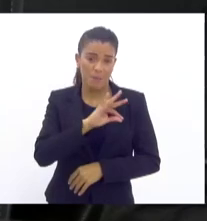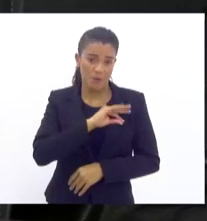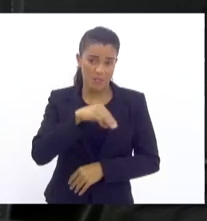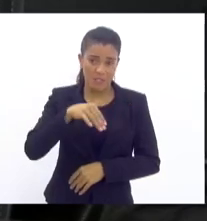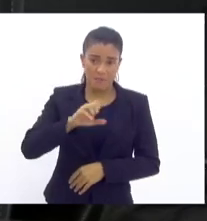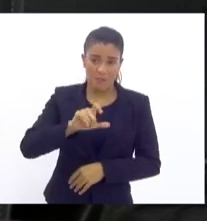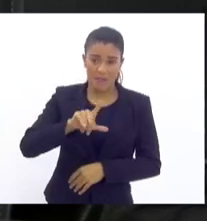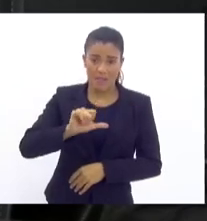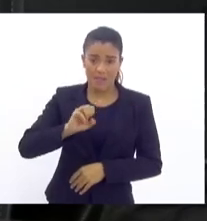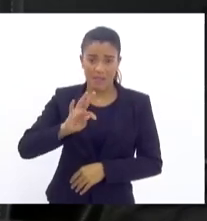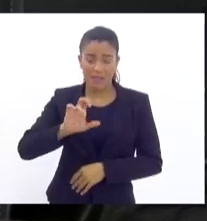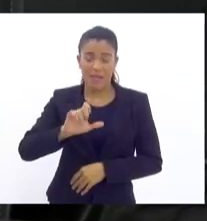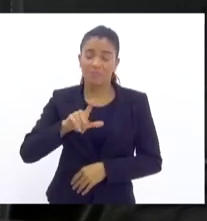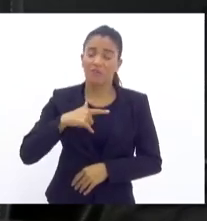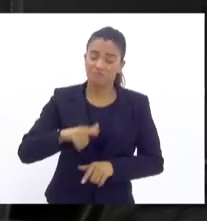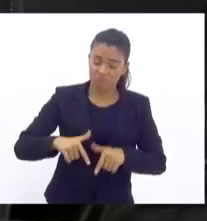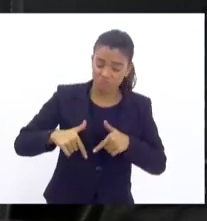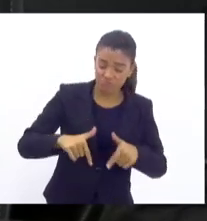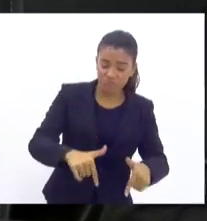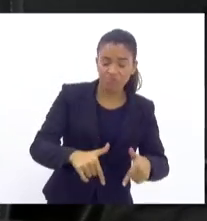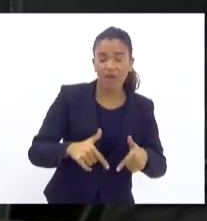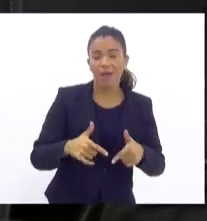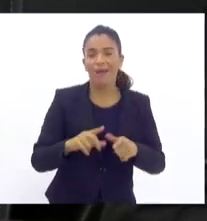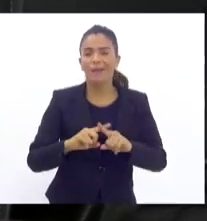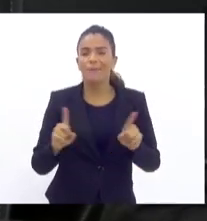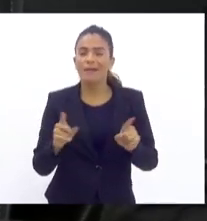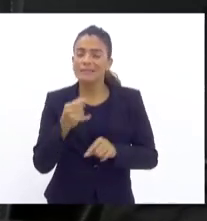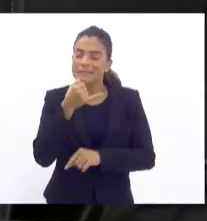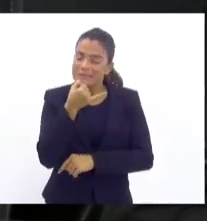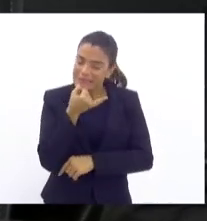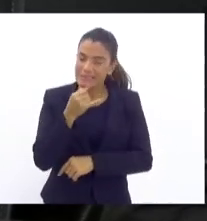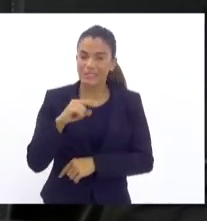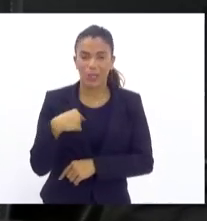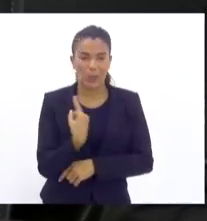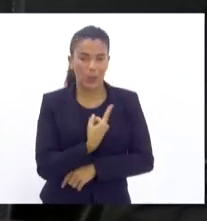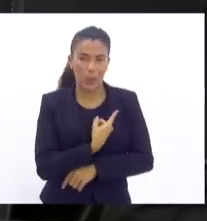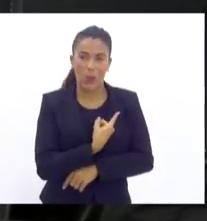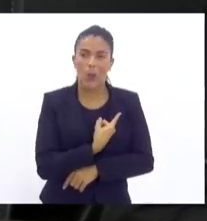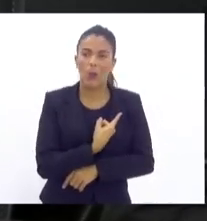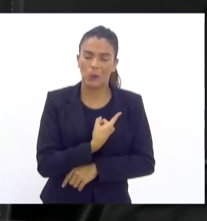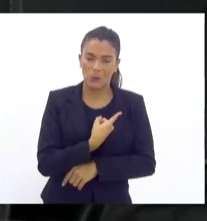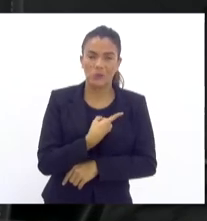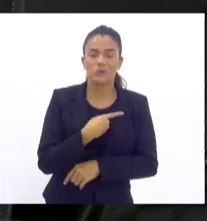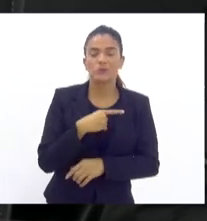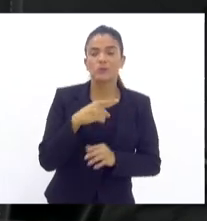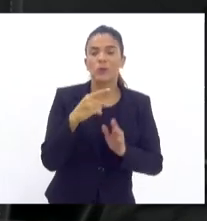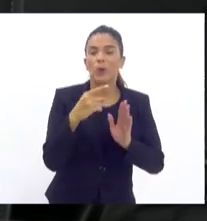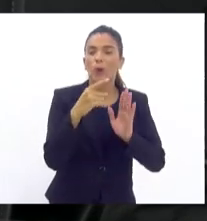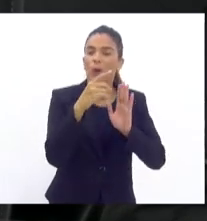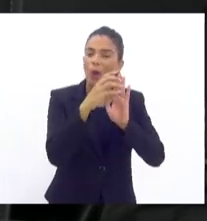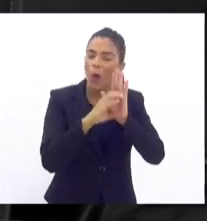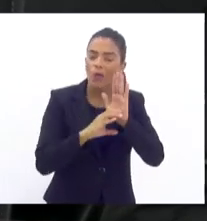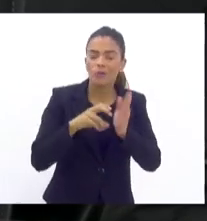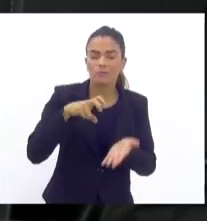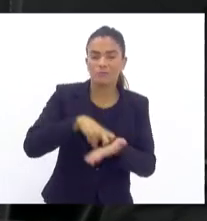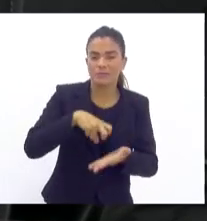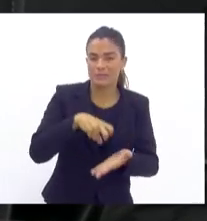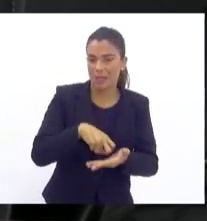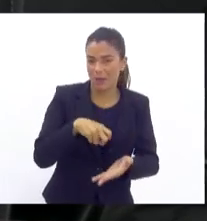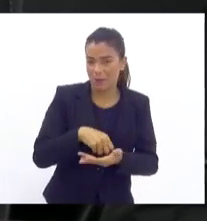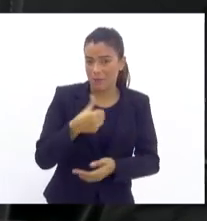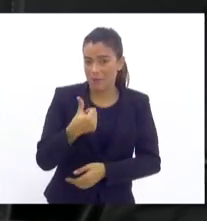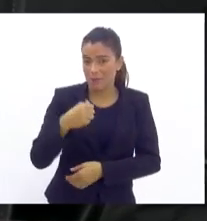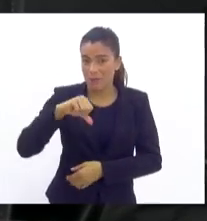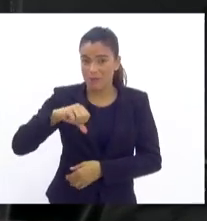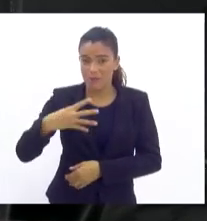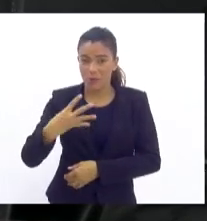faz o seu papel, a civil faz o seu papel. Infelizmente, nosso código penal de 1940, quem tem que